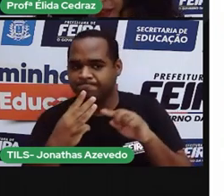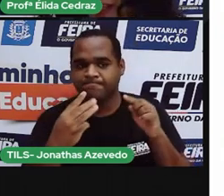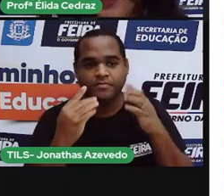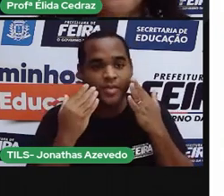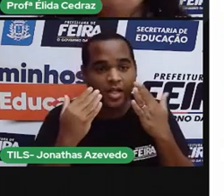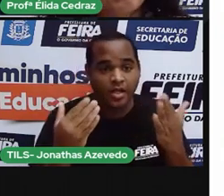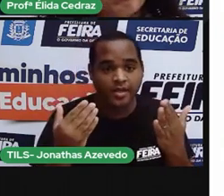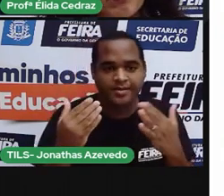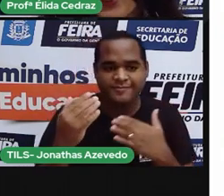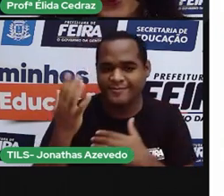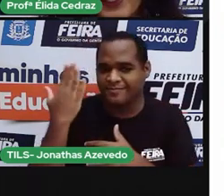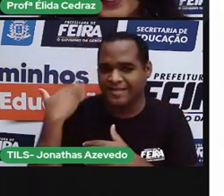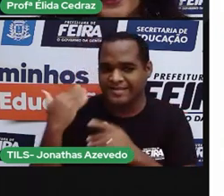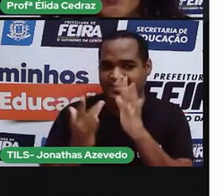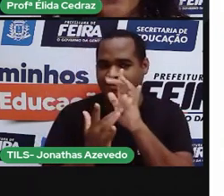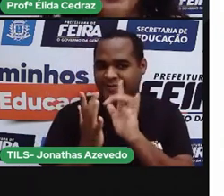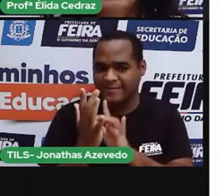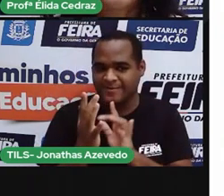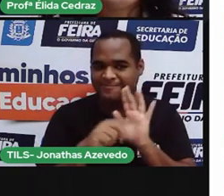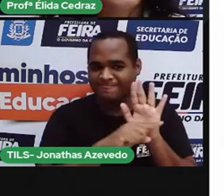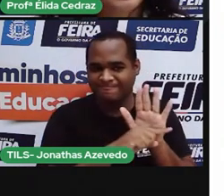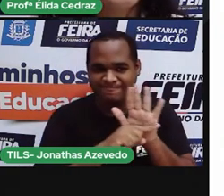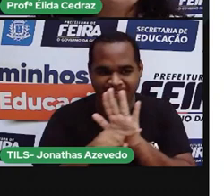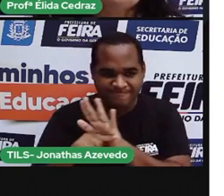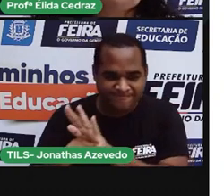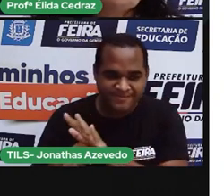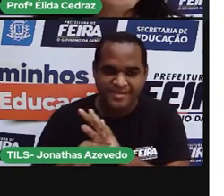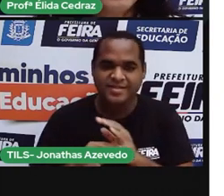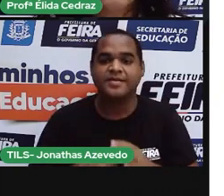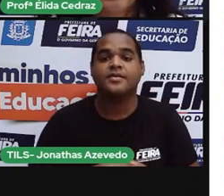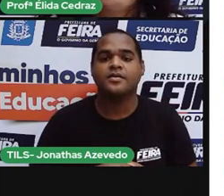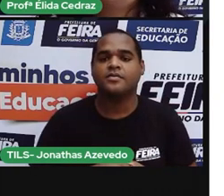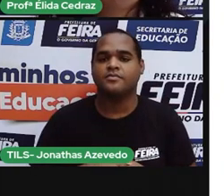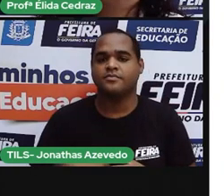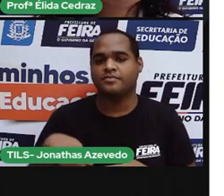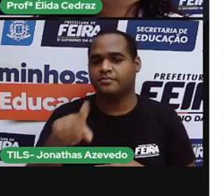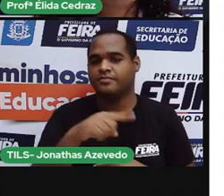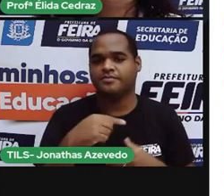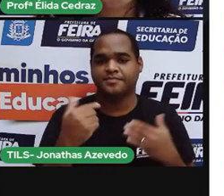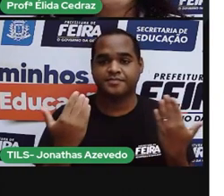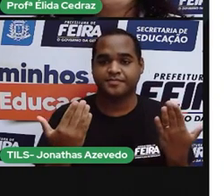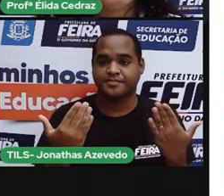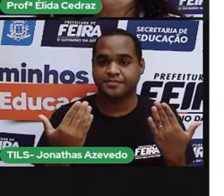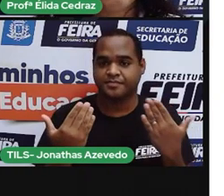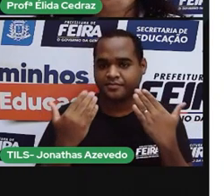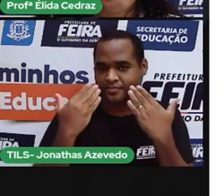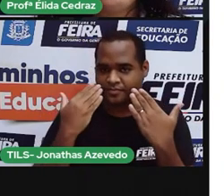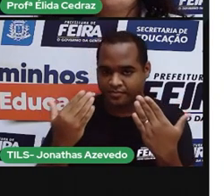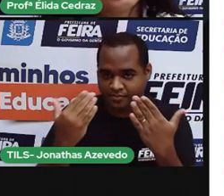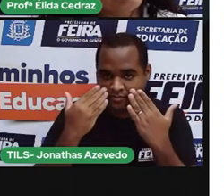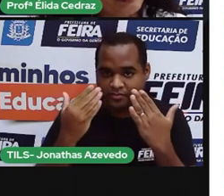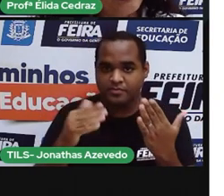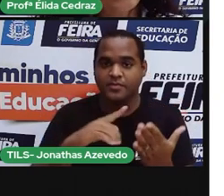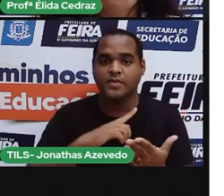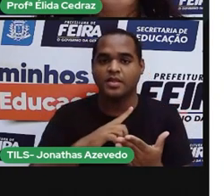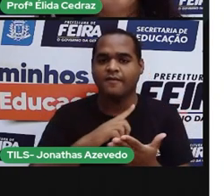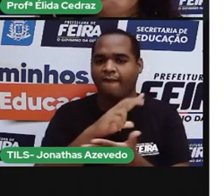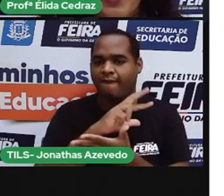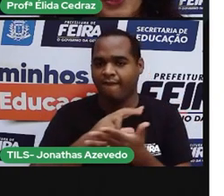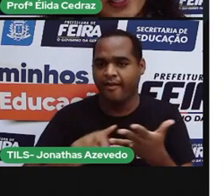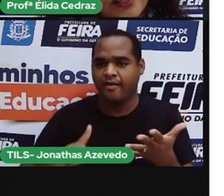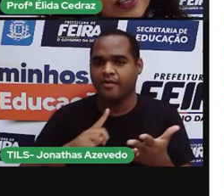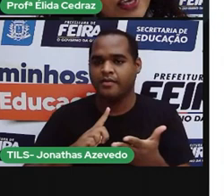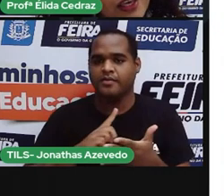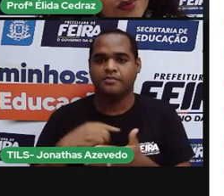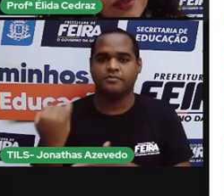magos. Muito rica essa festa. Ainda temos direito a muitas manifestações totóricas, como